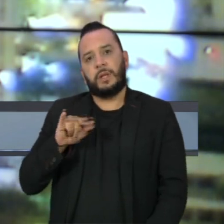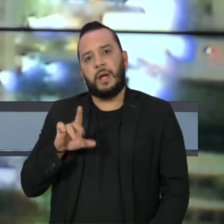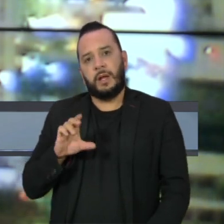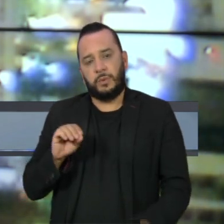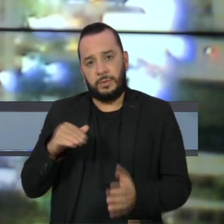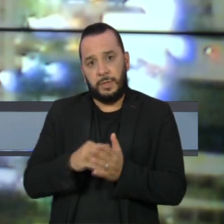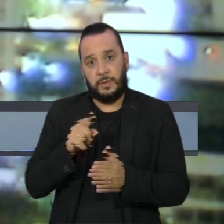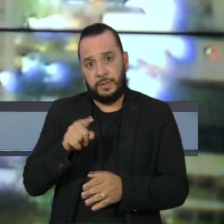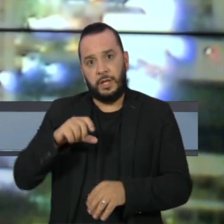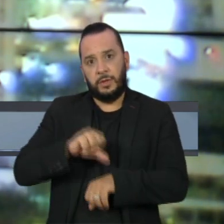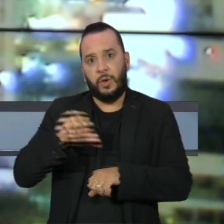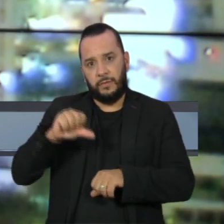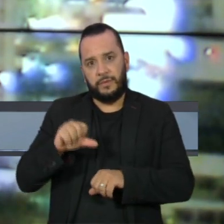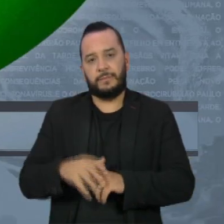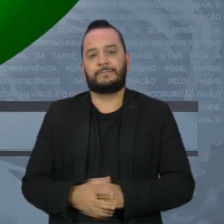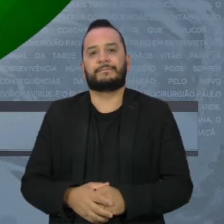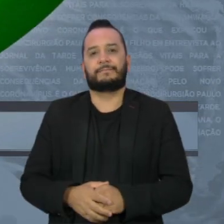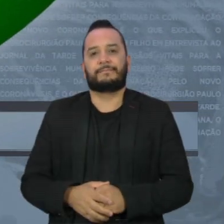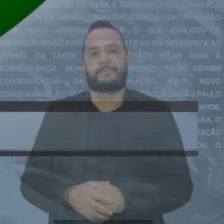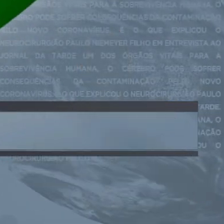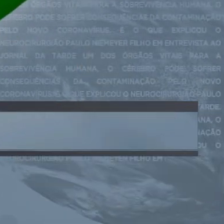às nove em ponto. Até já.